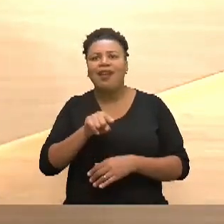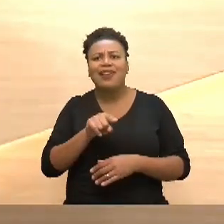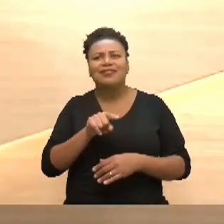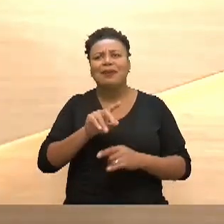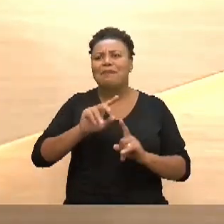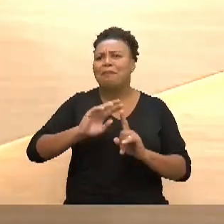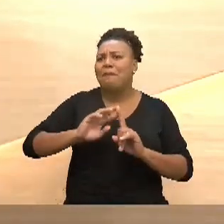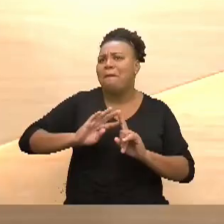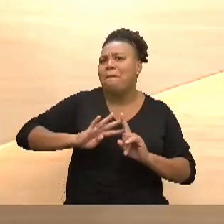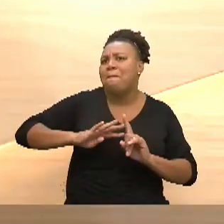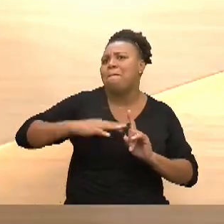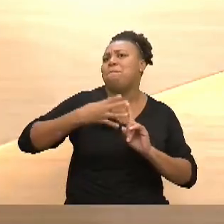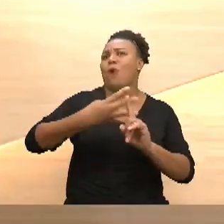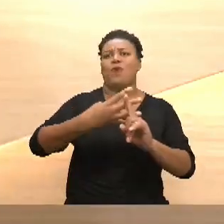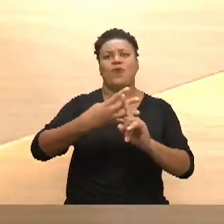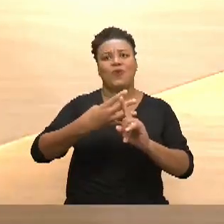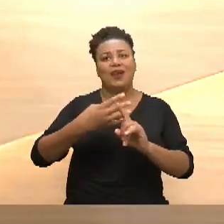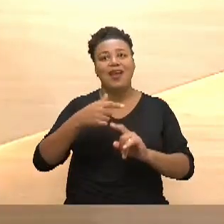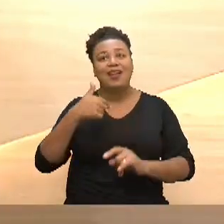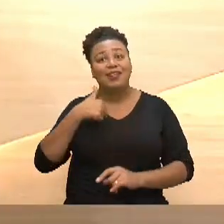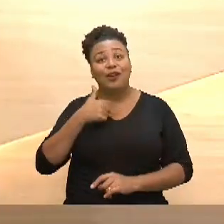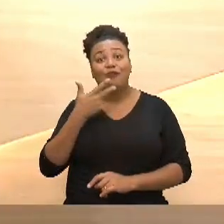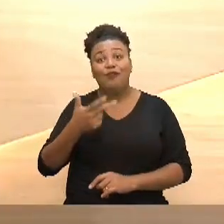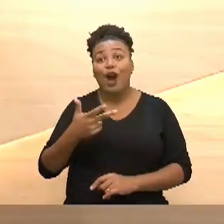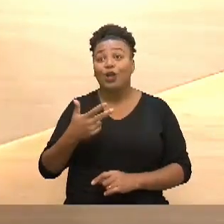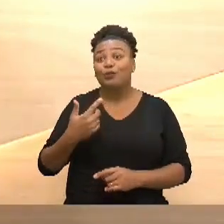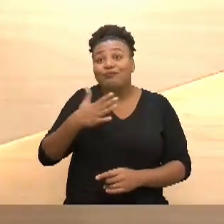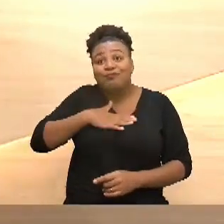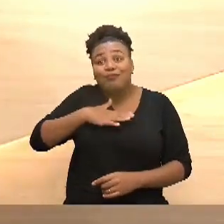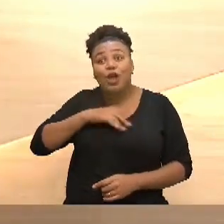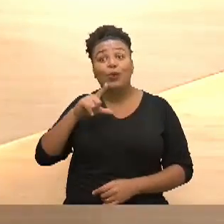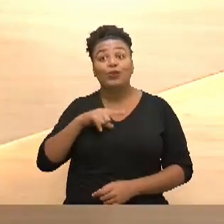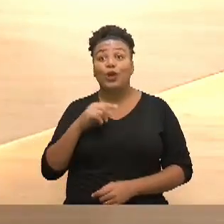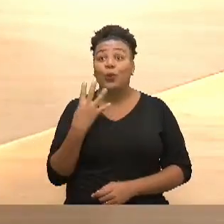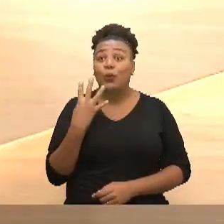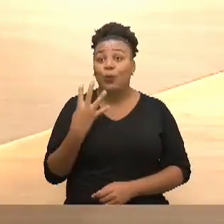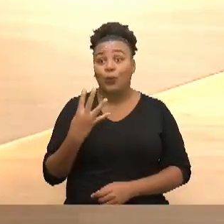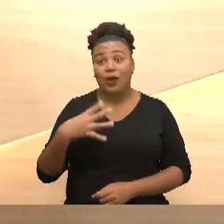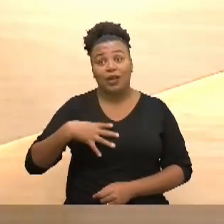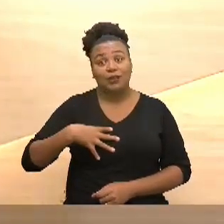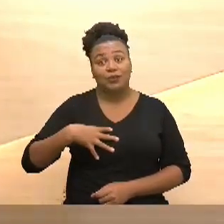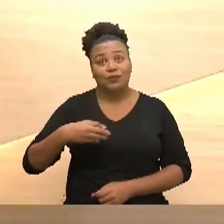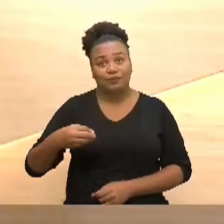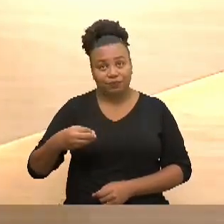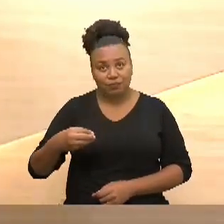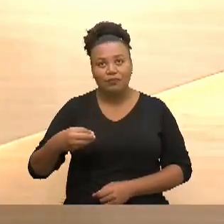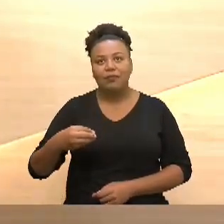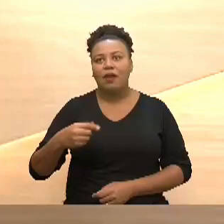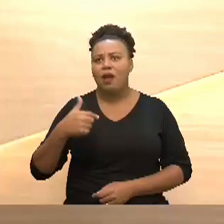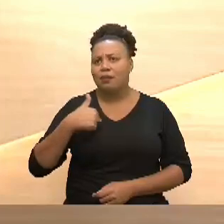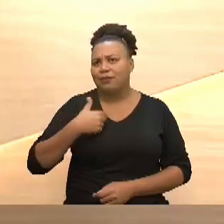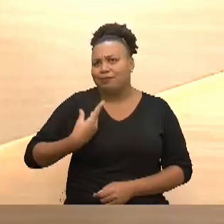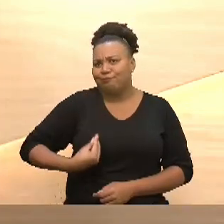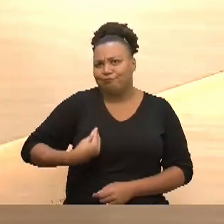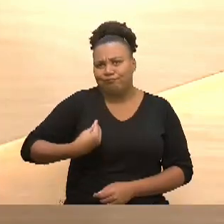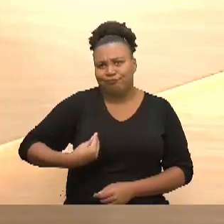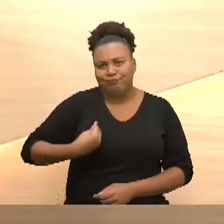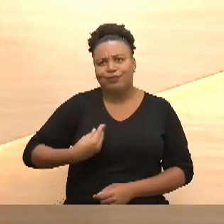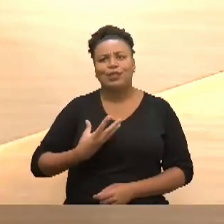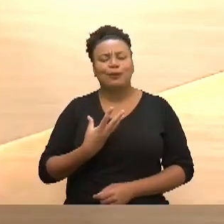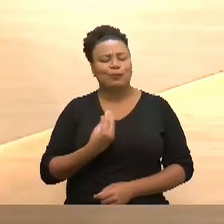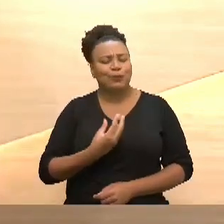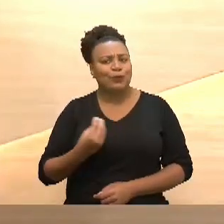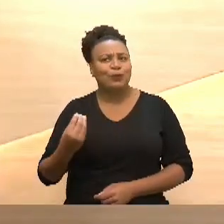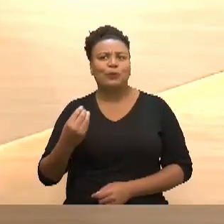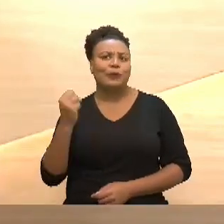multiplicada, né? E eu digo assim por mim, como eu tenho quatro filhos, a minha rotina, ela é bem